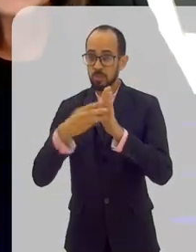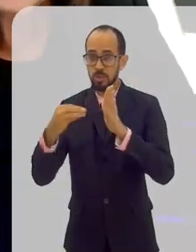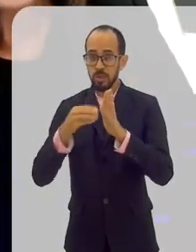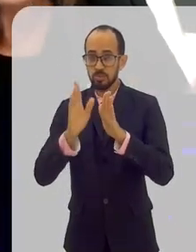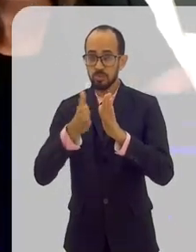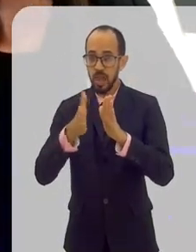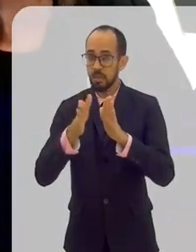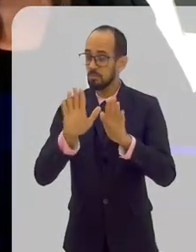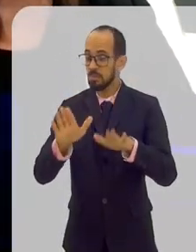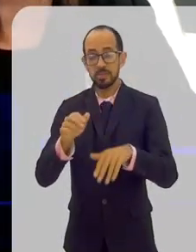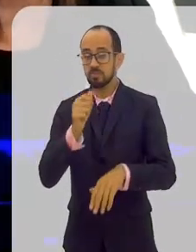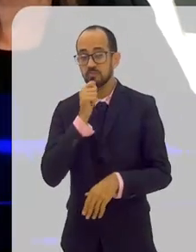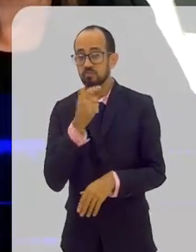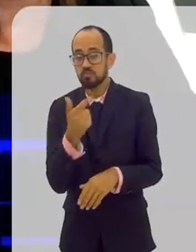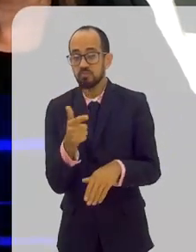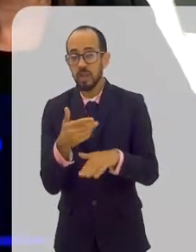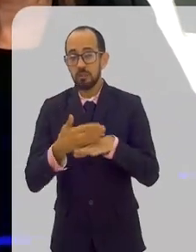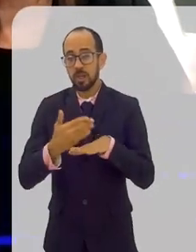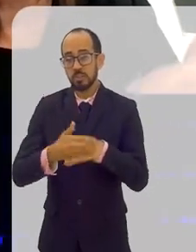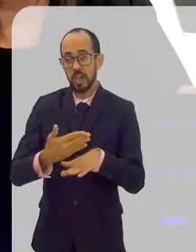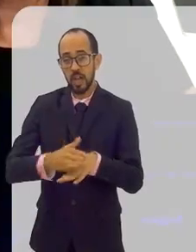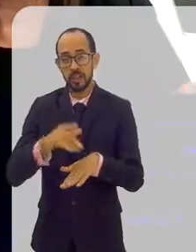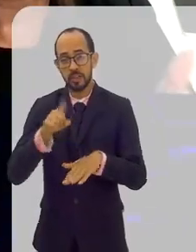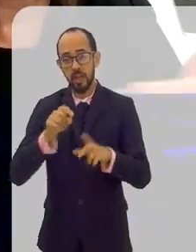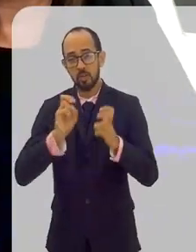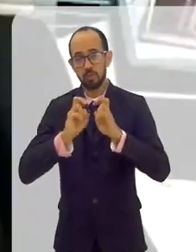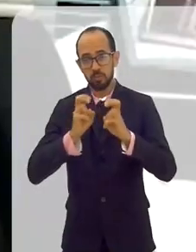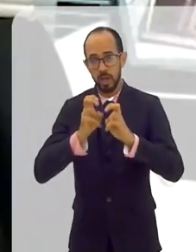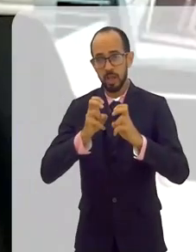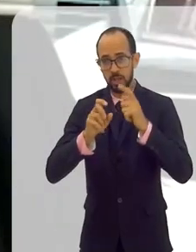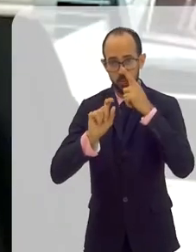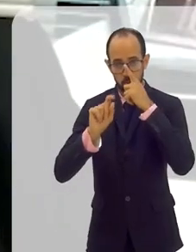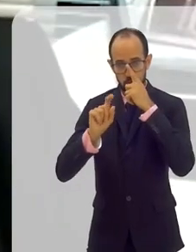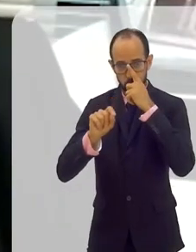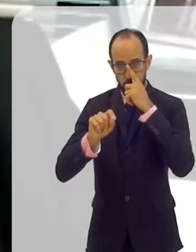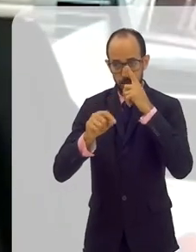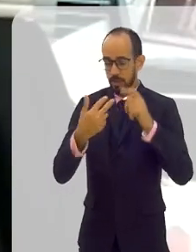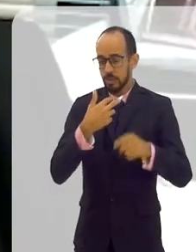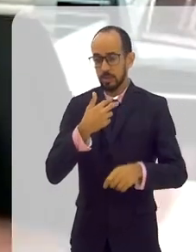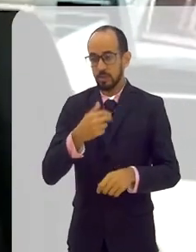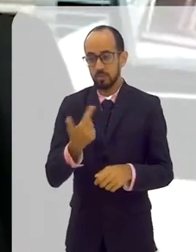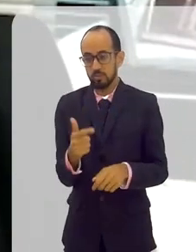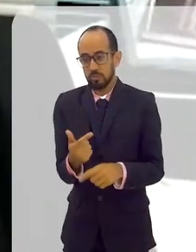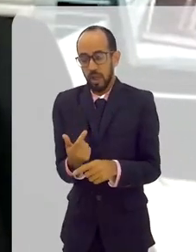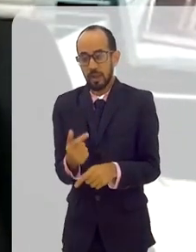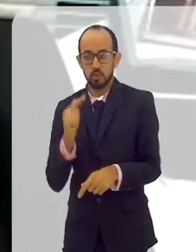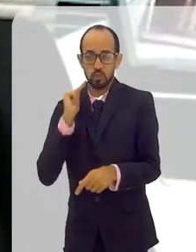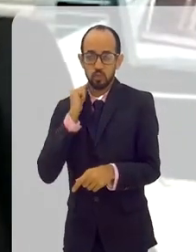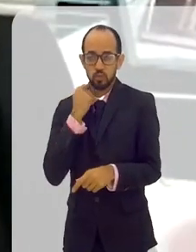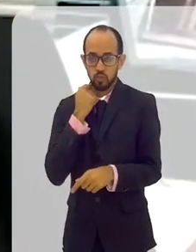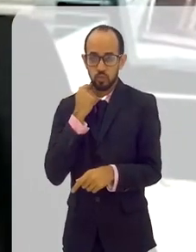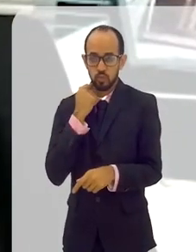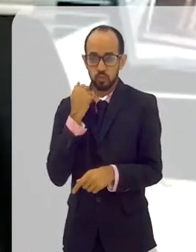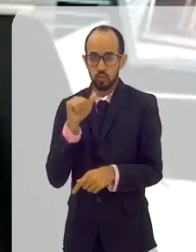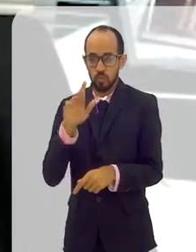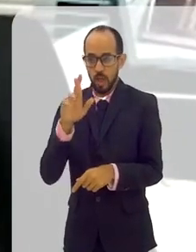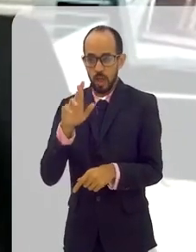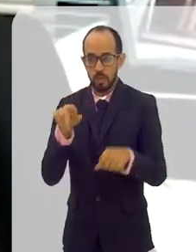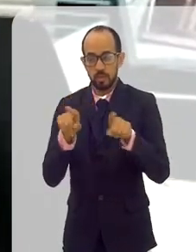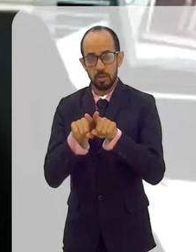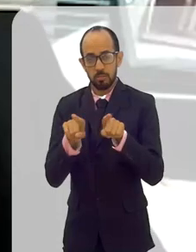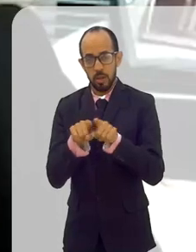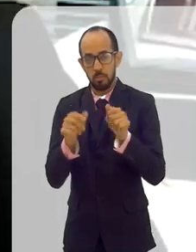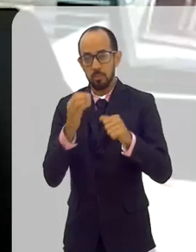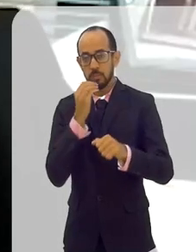ao protótipo e não saiu do protótipo, que é um trem que, além de não poluir, podia estar